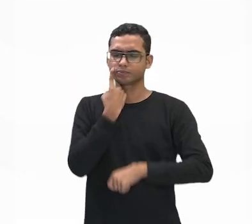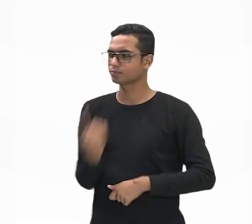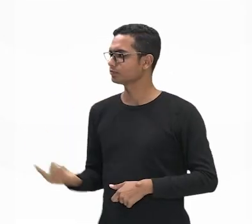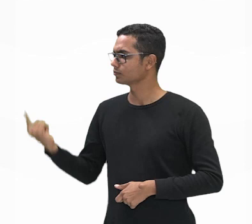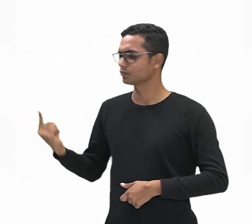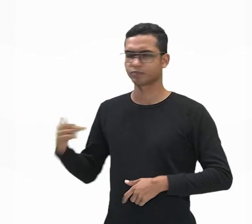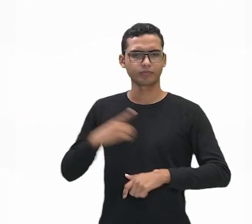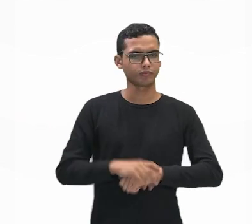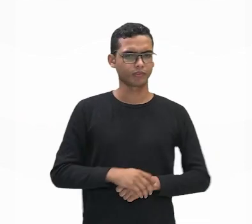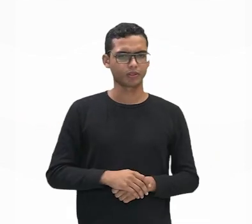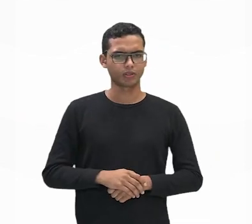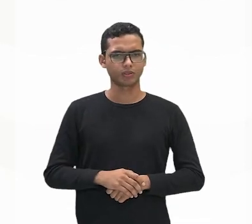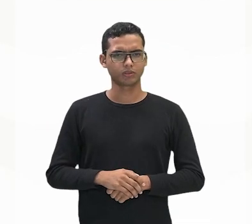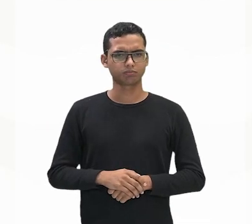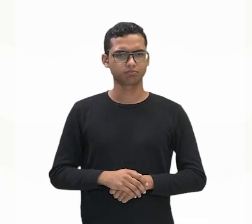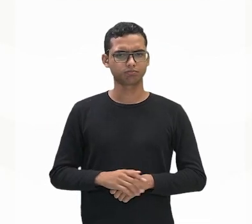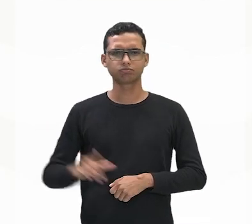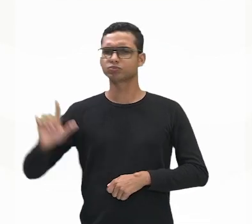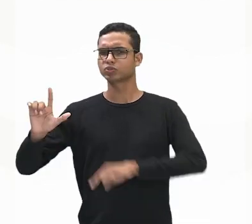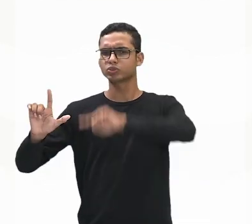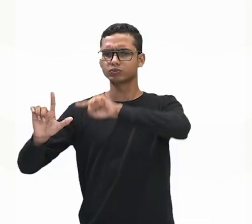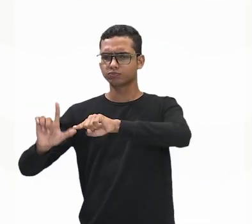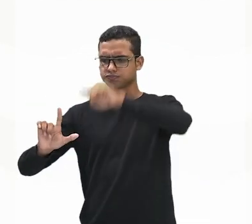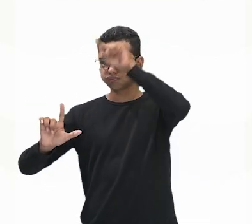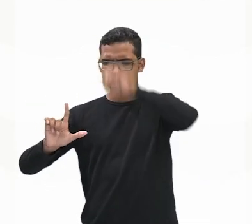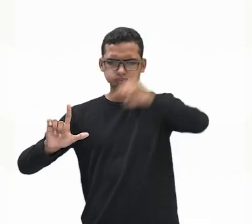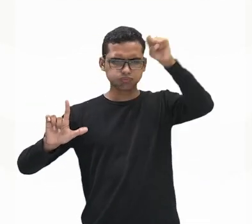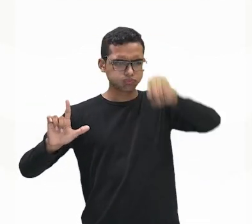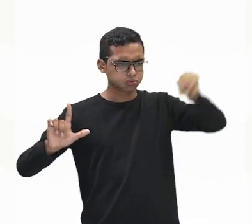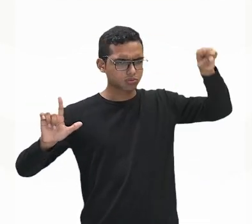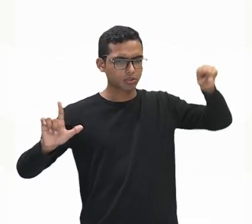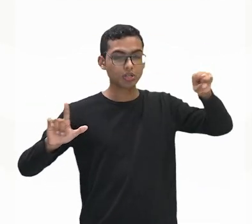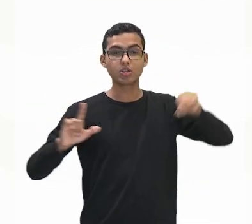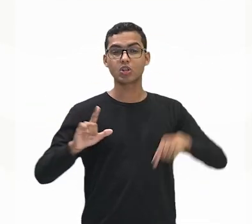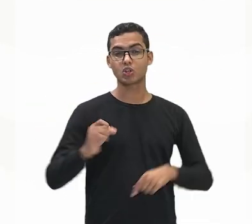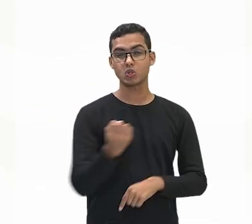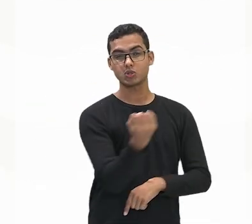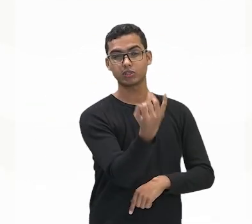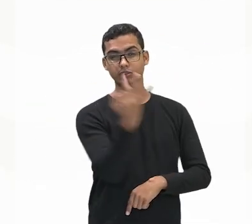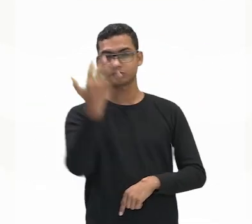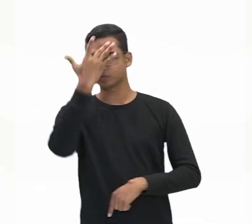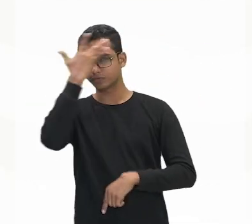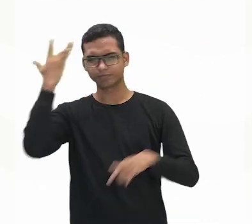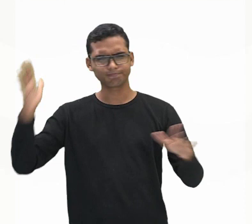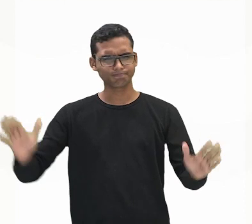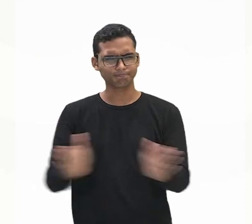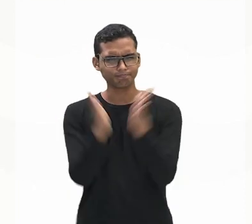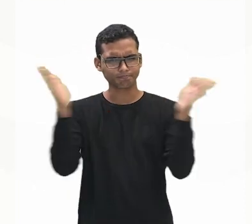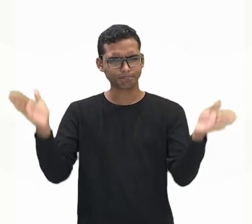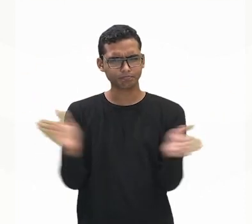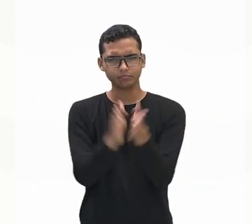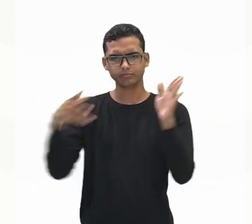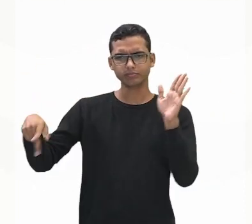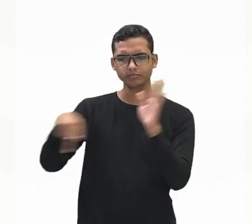agora, é um gráfico que mostra a proporção de pobres, da pobreza média no território